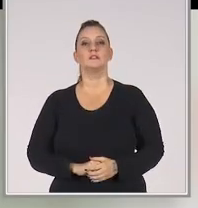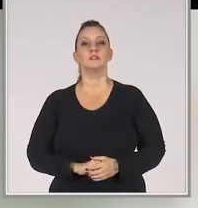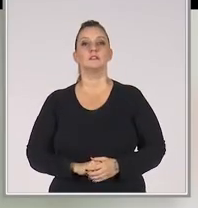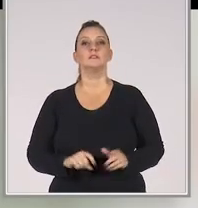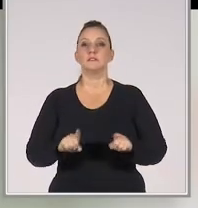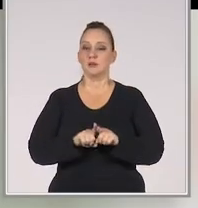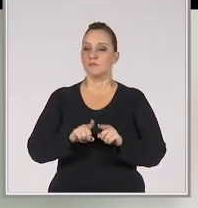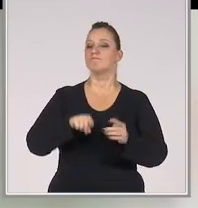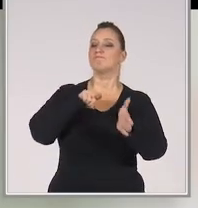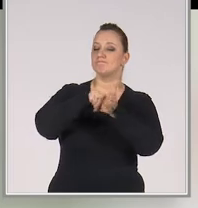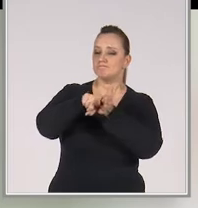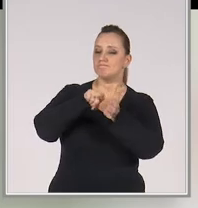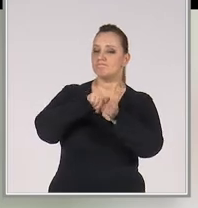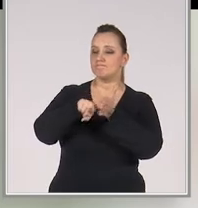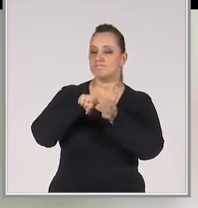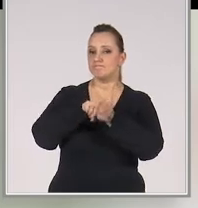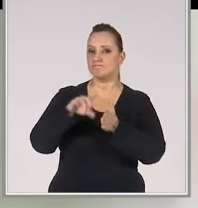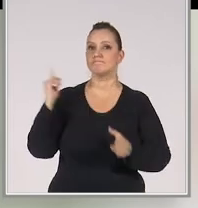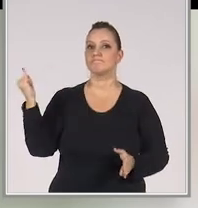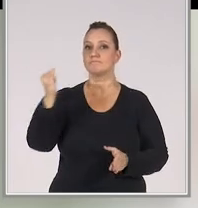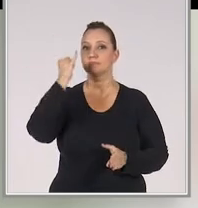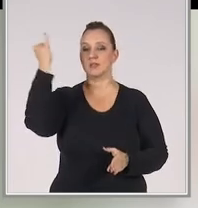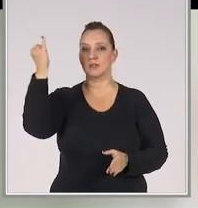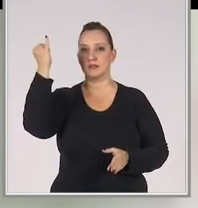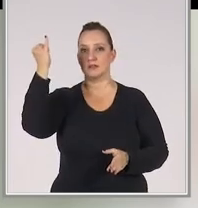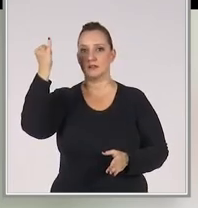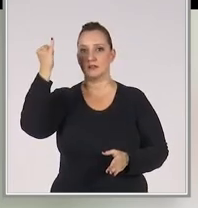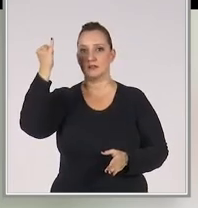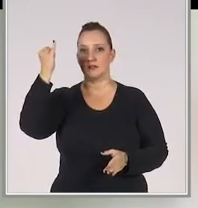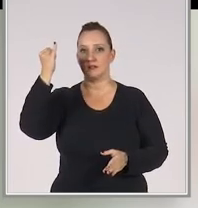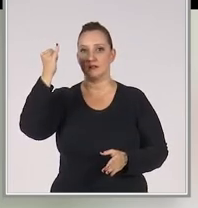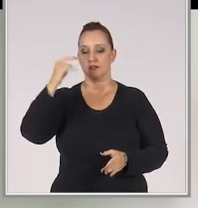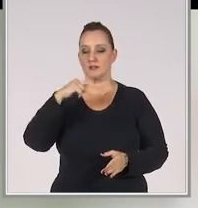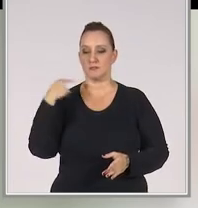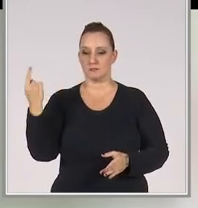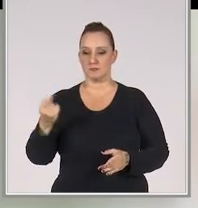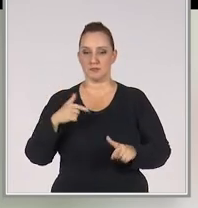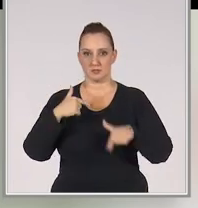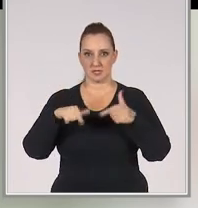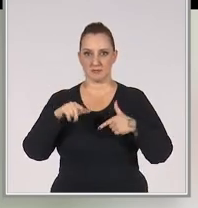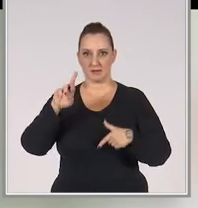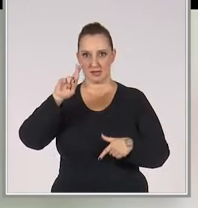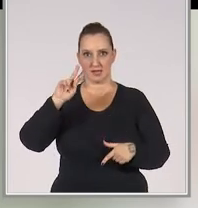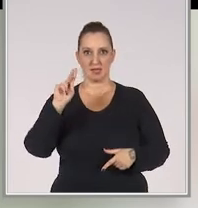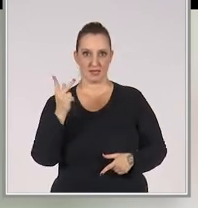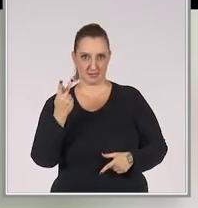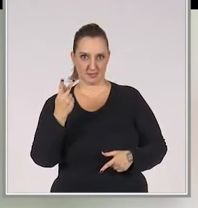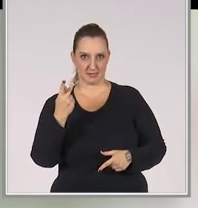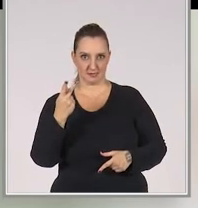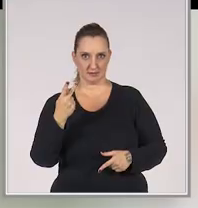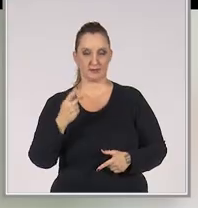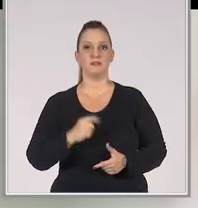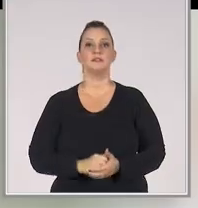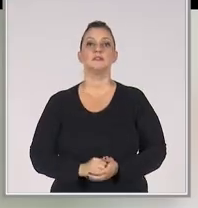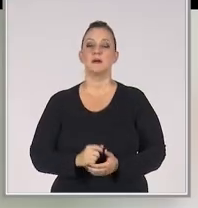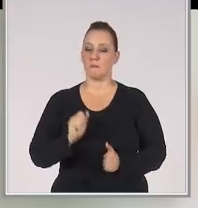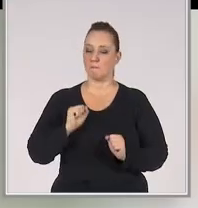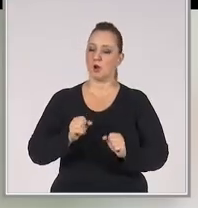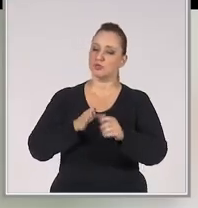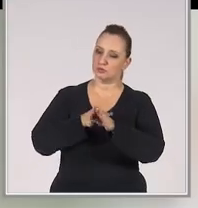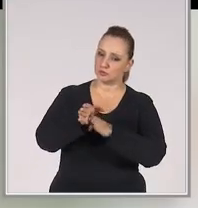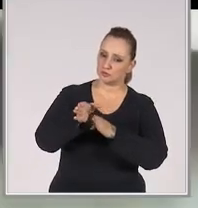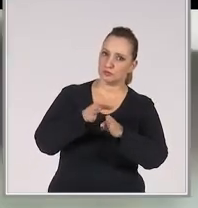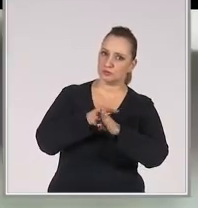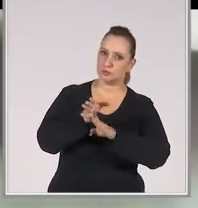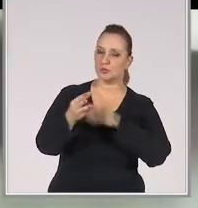você tem algumas perguntas-chave que nossos consultores de recursos humanos, de gestão de pessoas, eles também podem